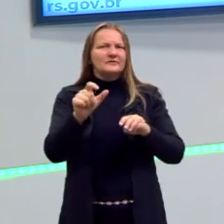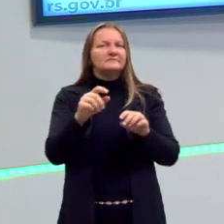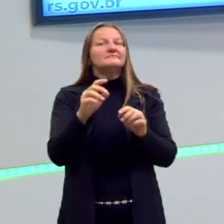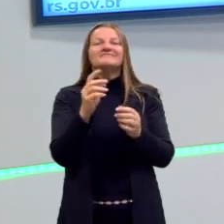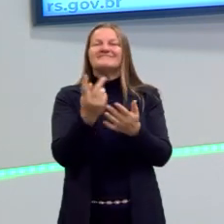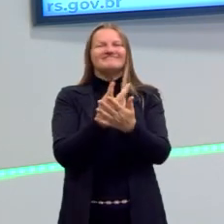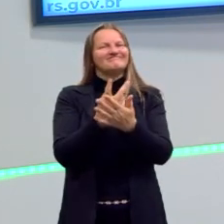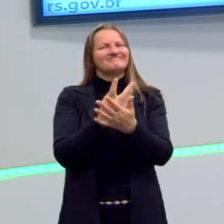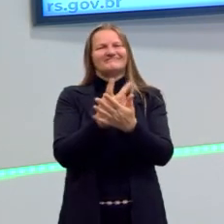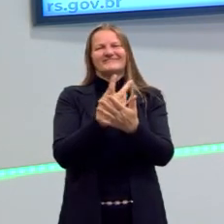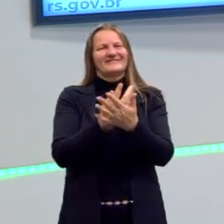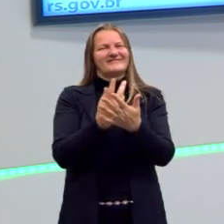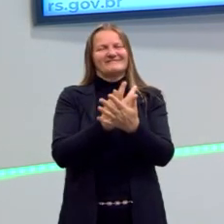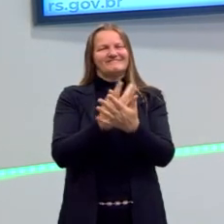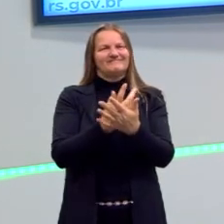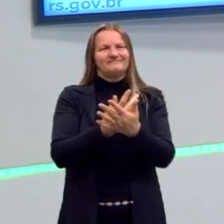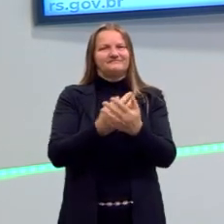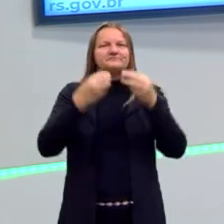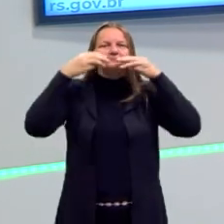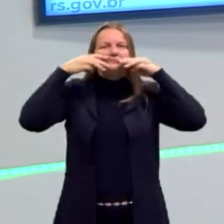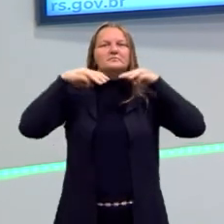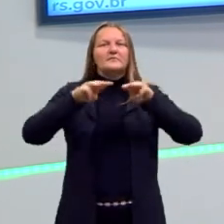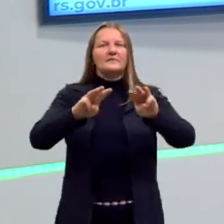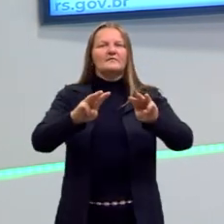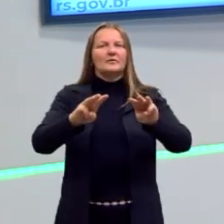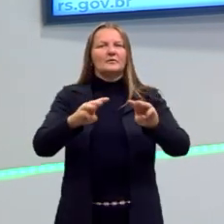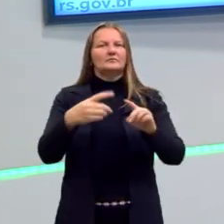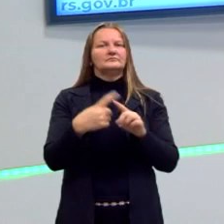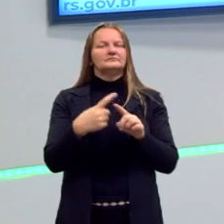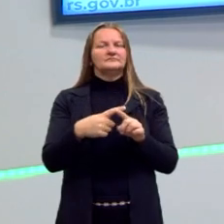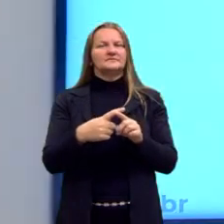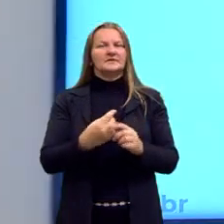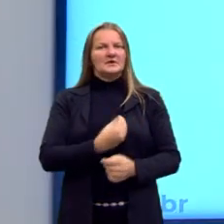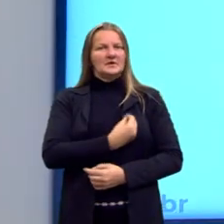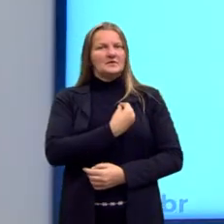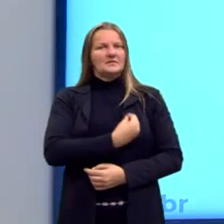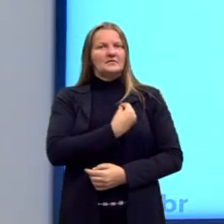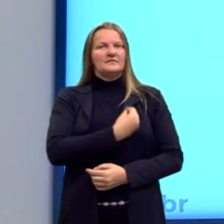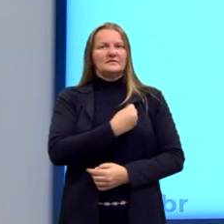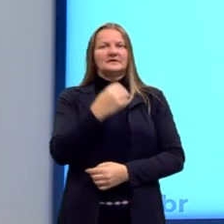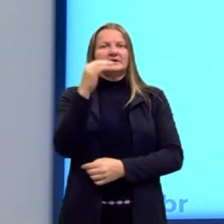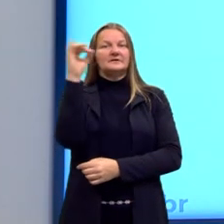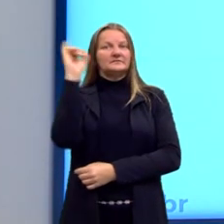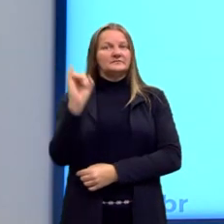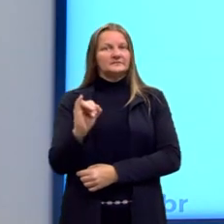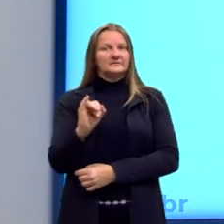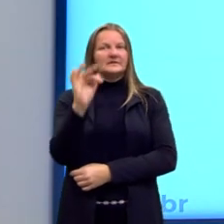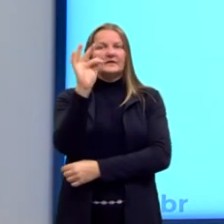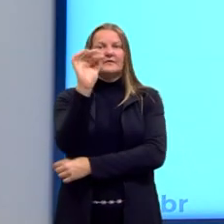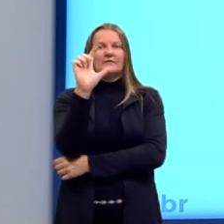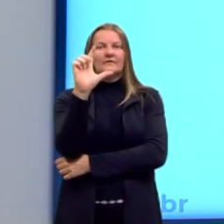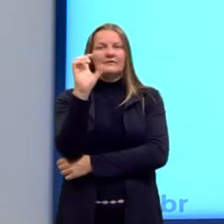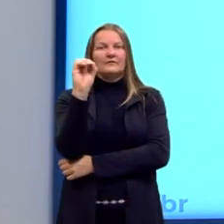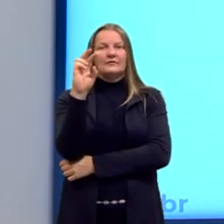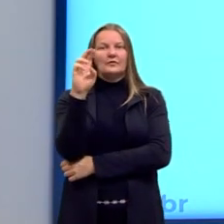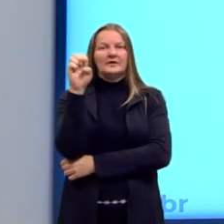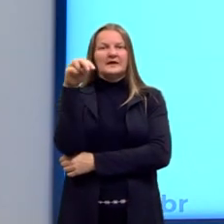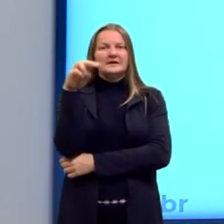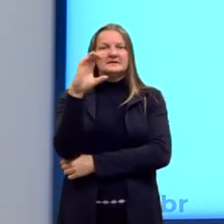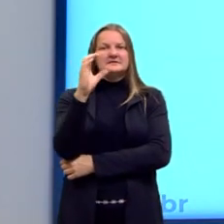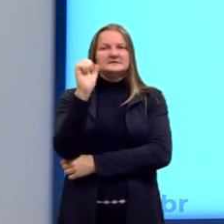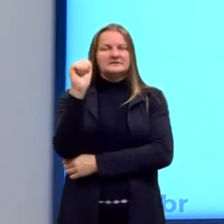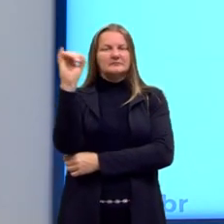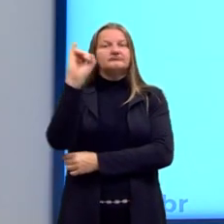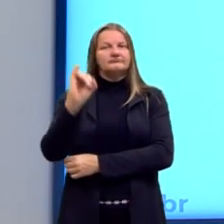interpretação errônea do Maquiavel. O Maquiavel, ele é de Florença, na Itália. Ele vive no